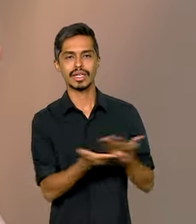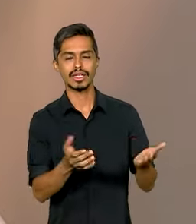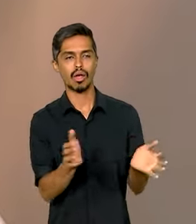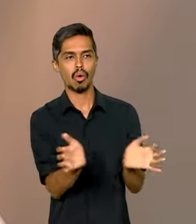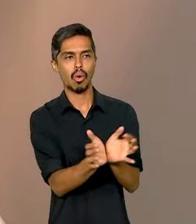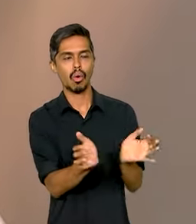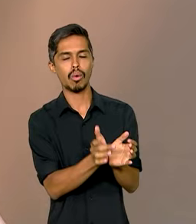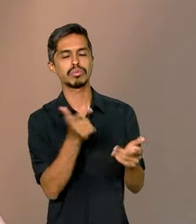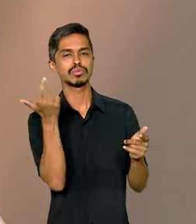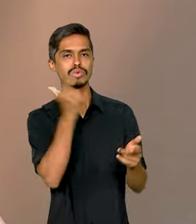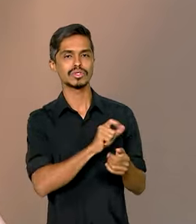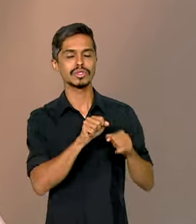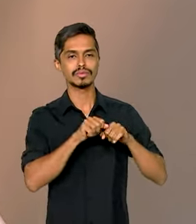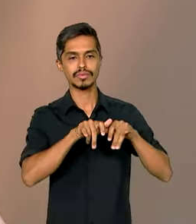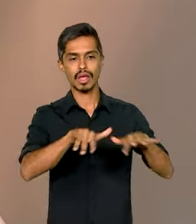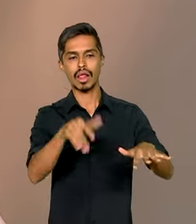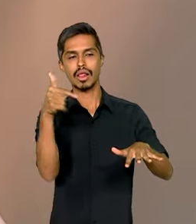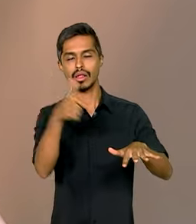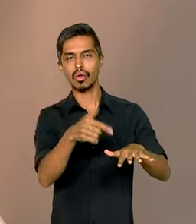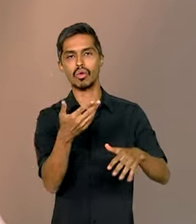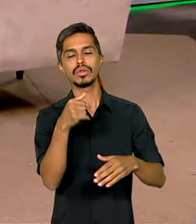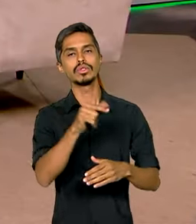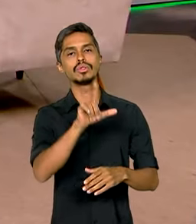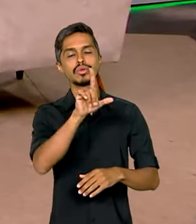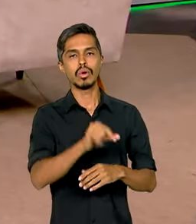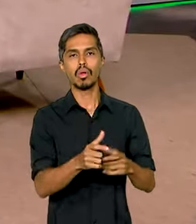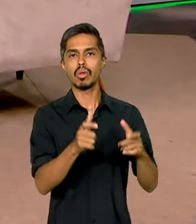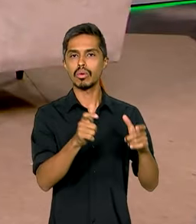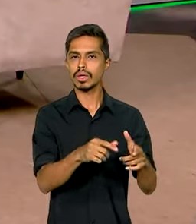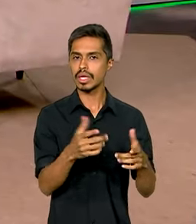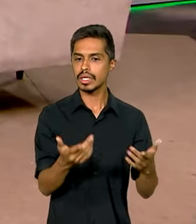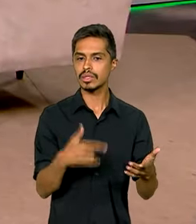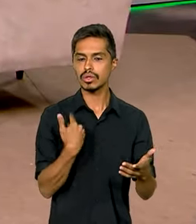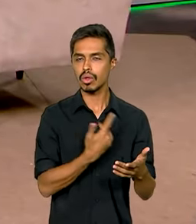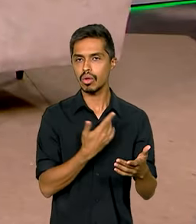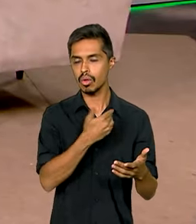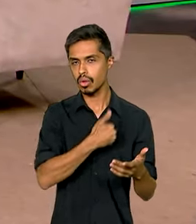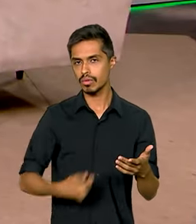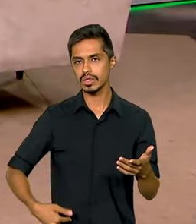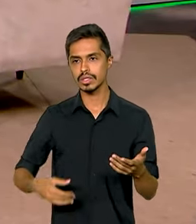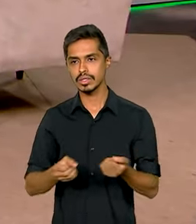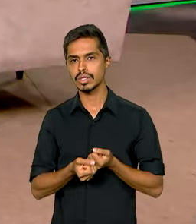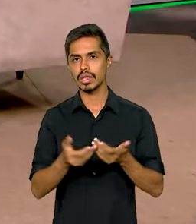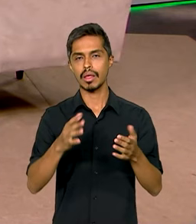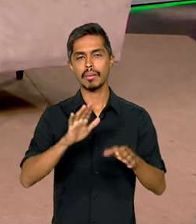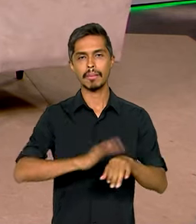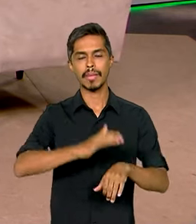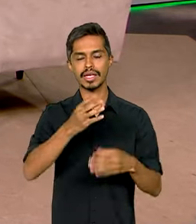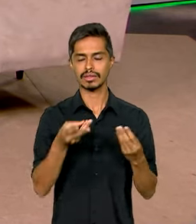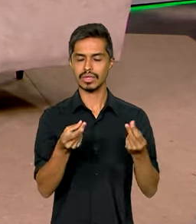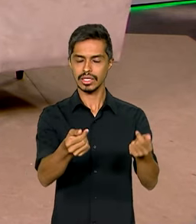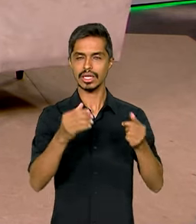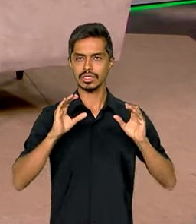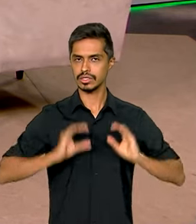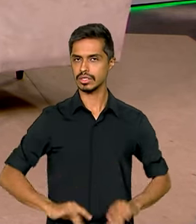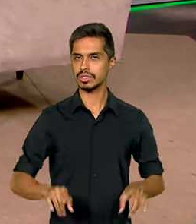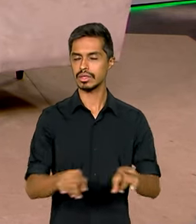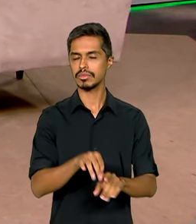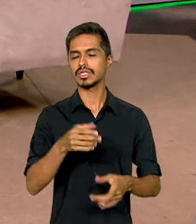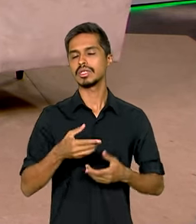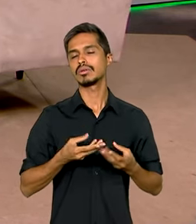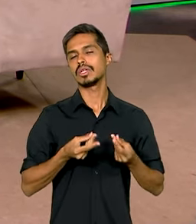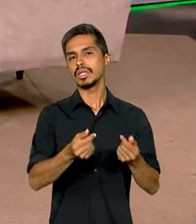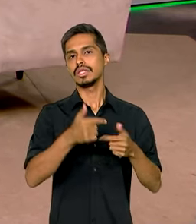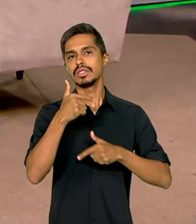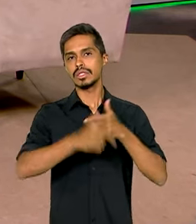Fazer da sua capilaridade dos Correios um instrumento para que o governo possa levar cada vez mais cidadania, serviços públicos de governo.